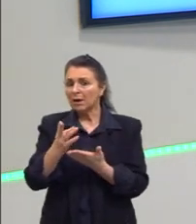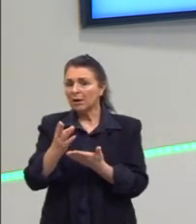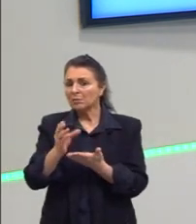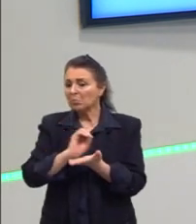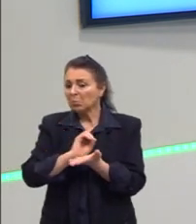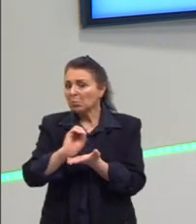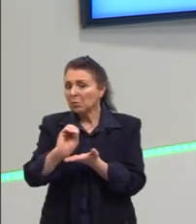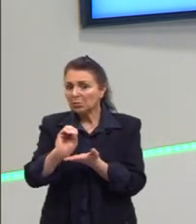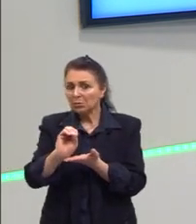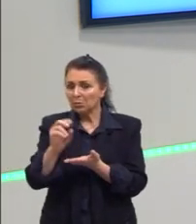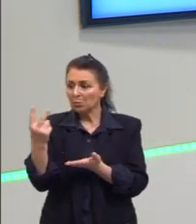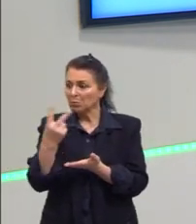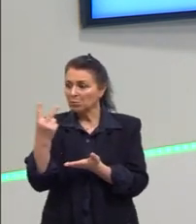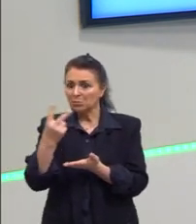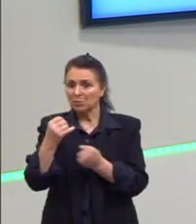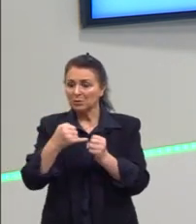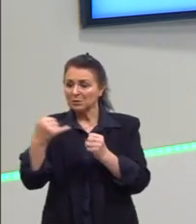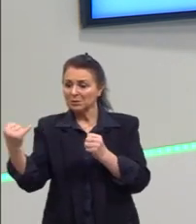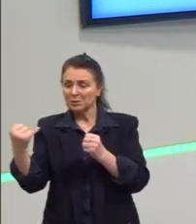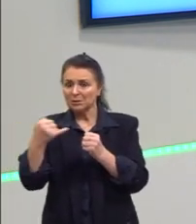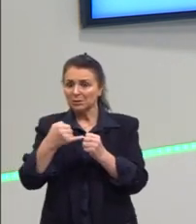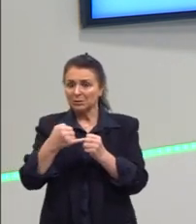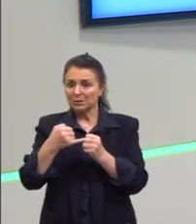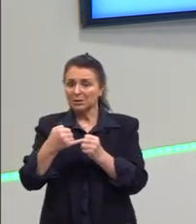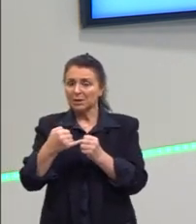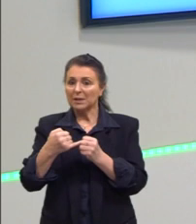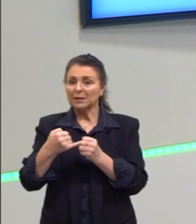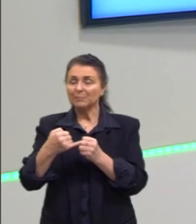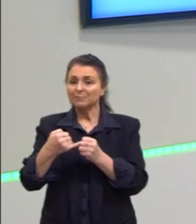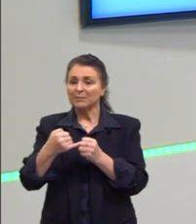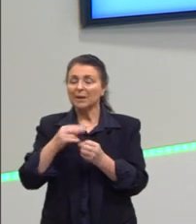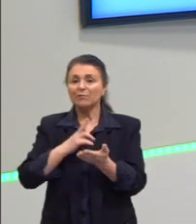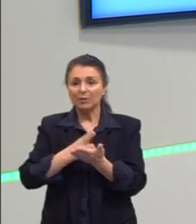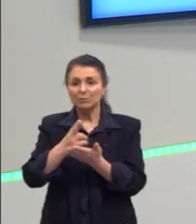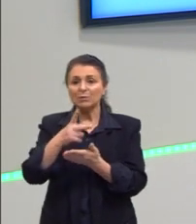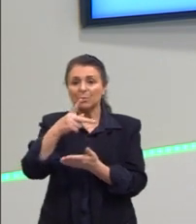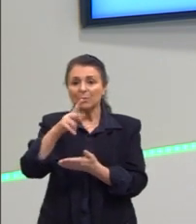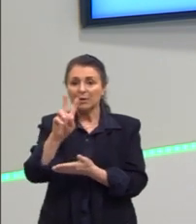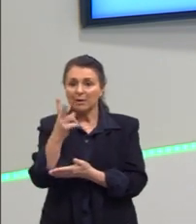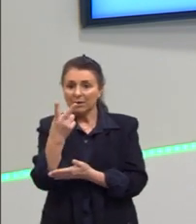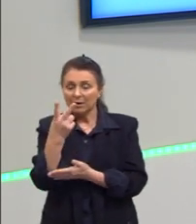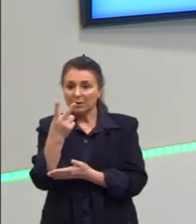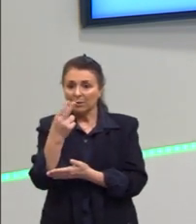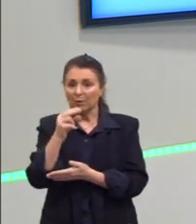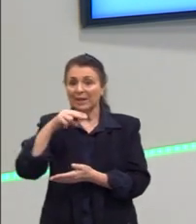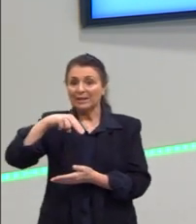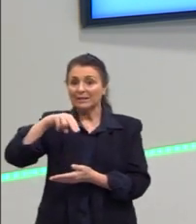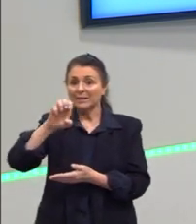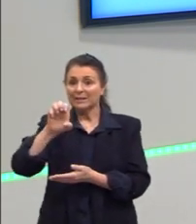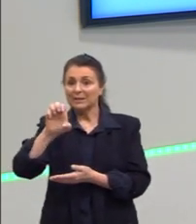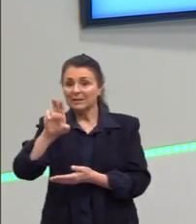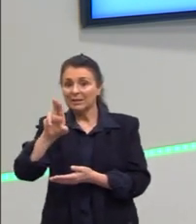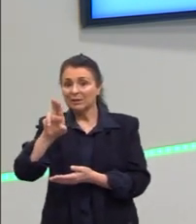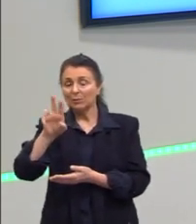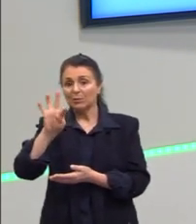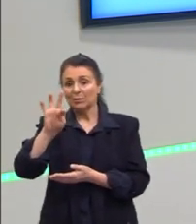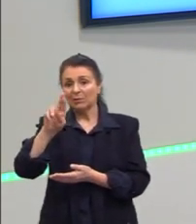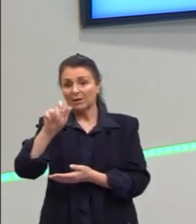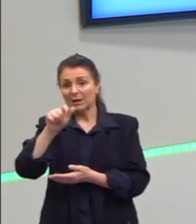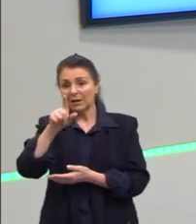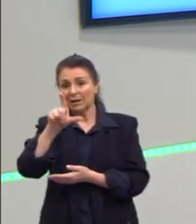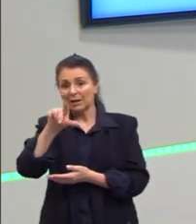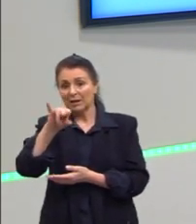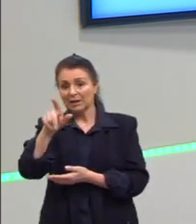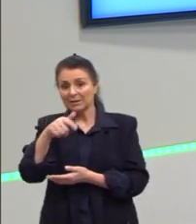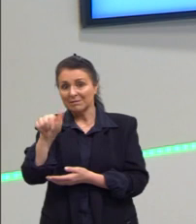substâncias, desses dois íons, e ele vai neutralizar, ele vai acabar mantendo o pH igual. Então, a solução mais interessante